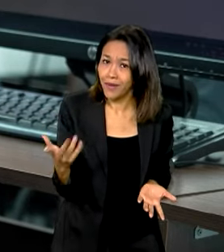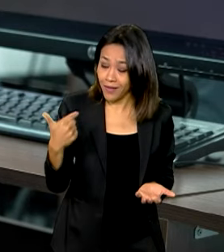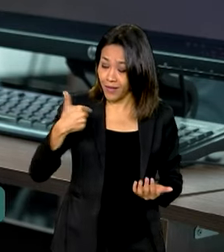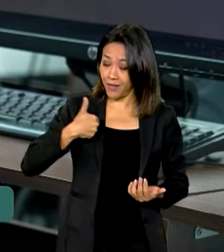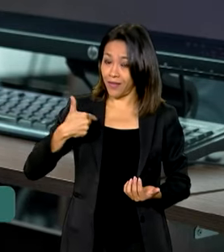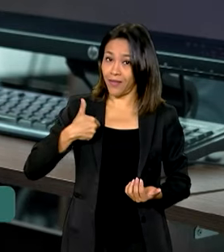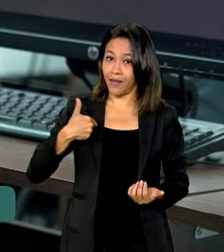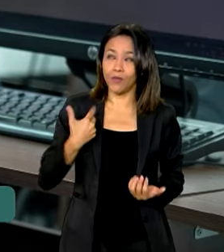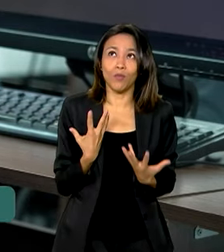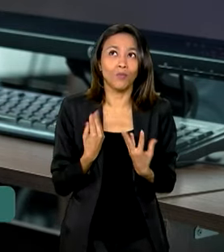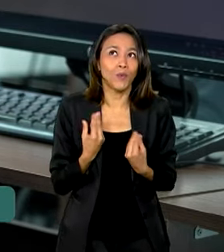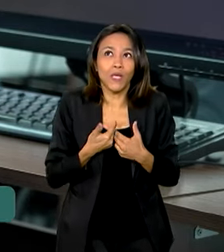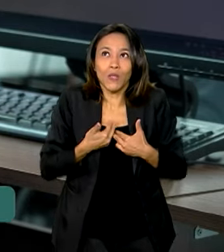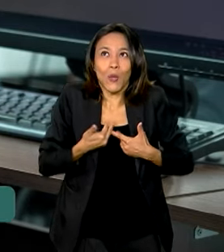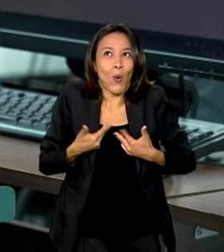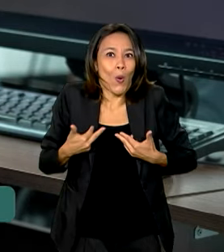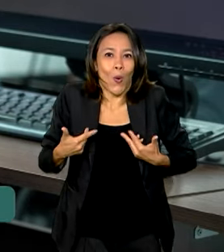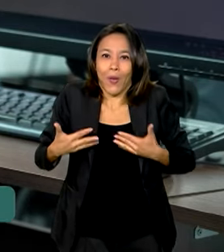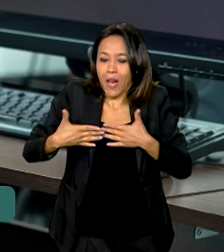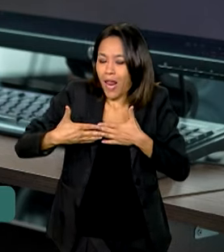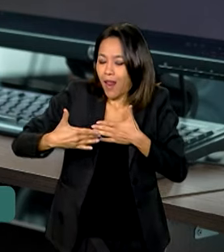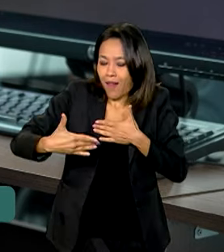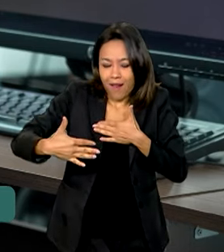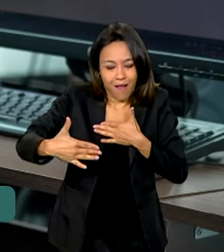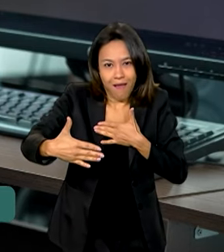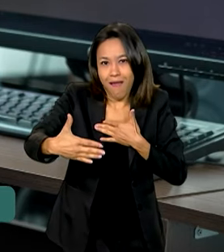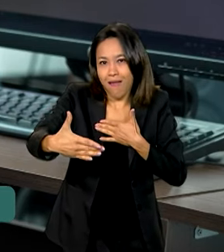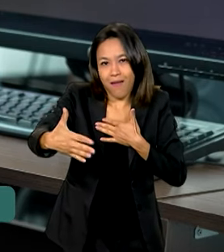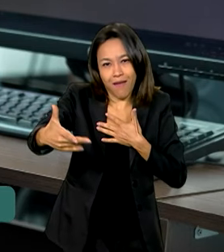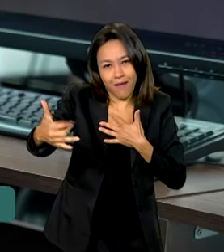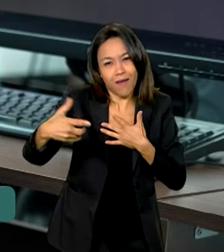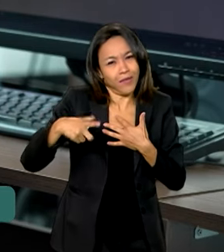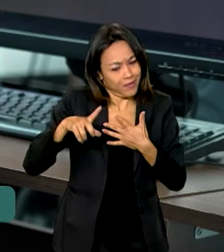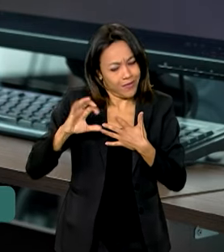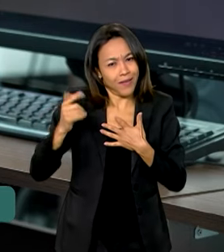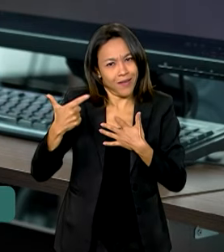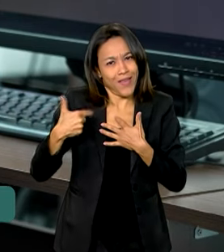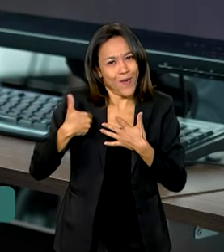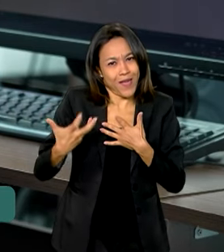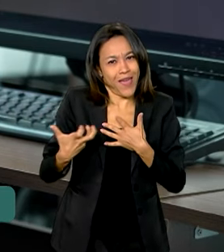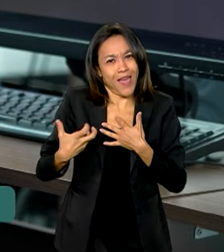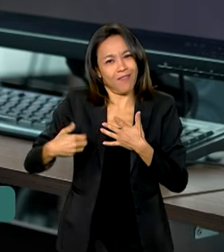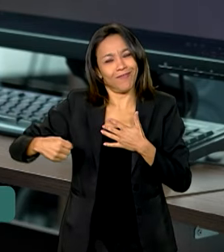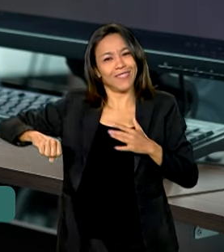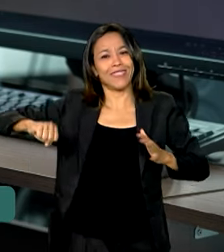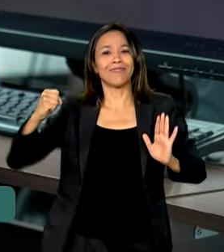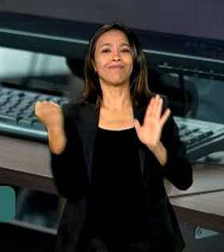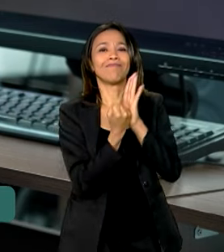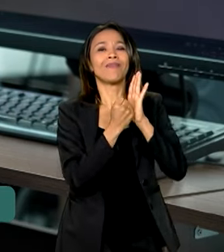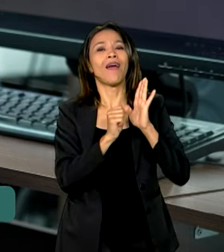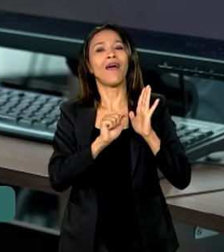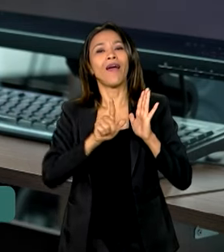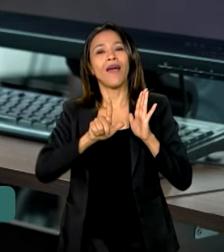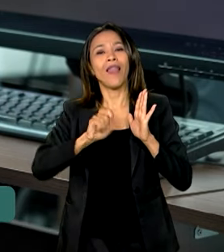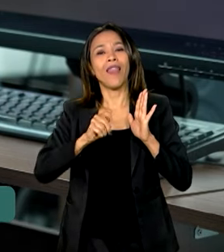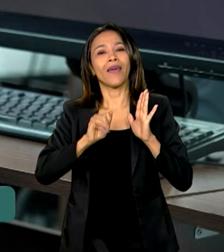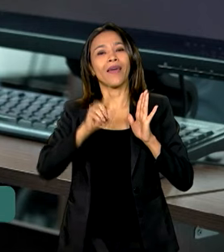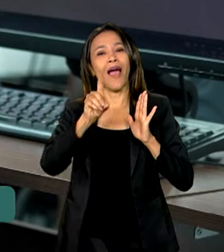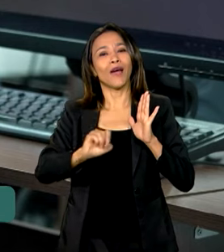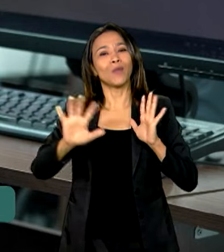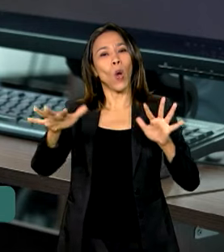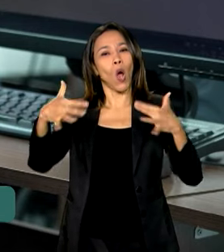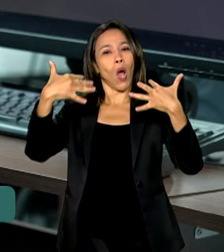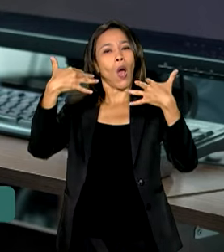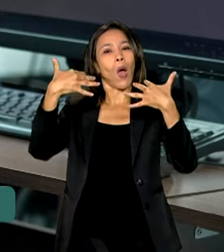eu tenho muita coisa pela frente ainda. Pretendo deixar esse legado para a sociedade, para as pessoas